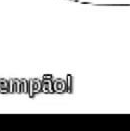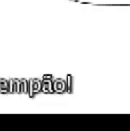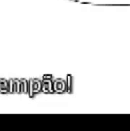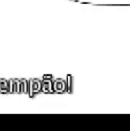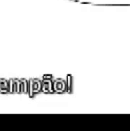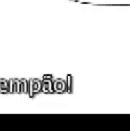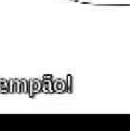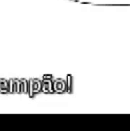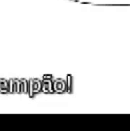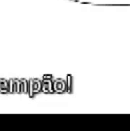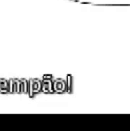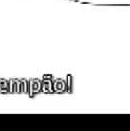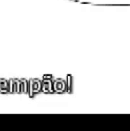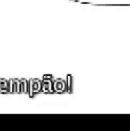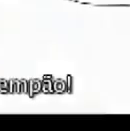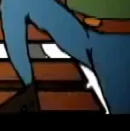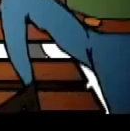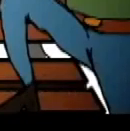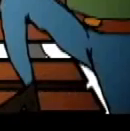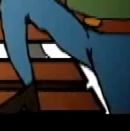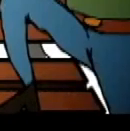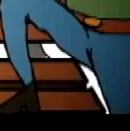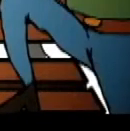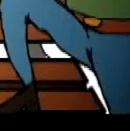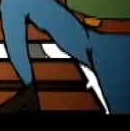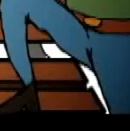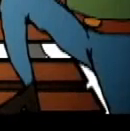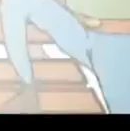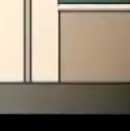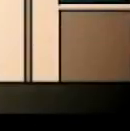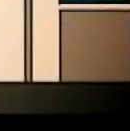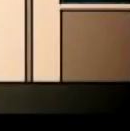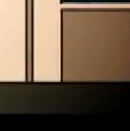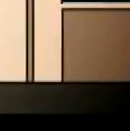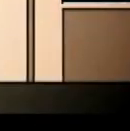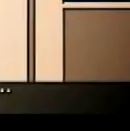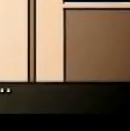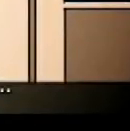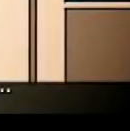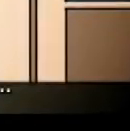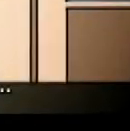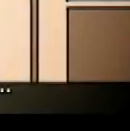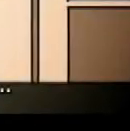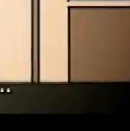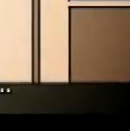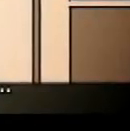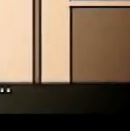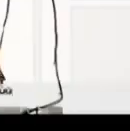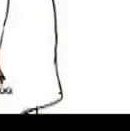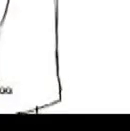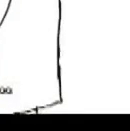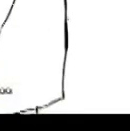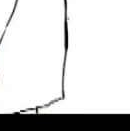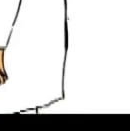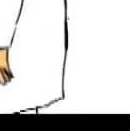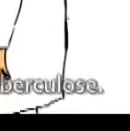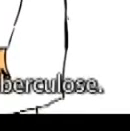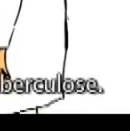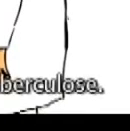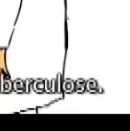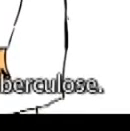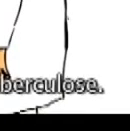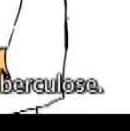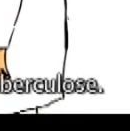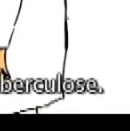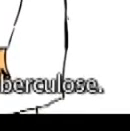Cara, você está com essa tosse há um tempão. Melhor ir ao médico, hein? Ah, doutor, essa tosse não passa. Hum,